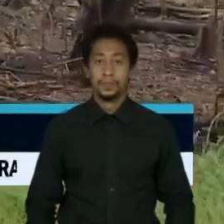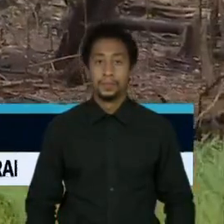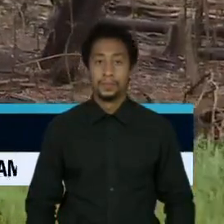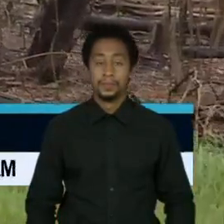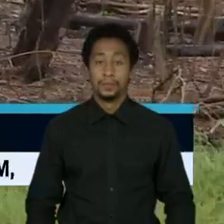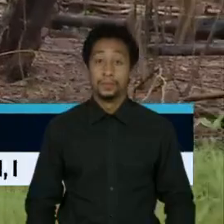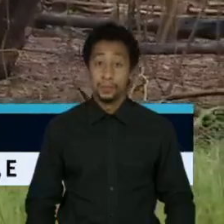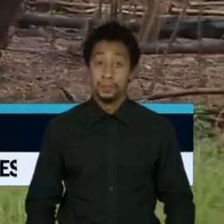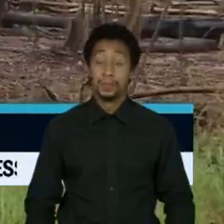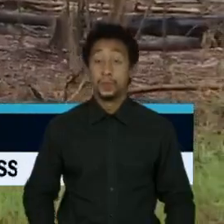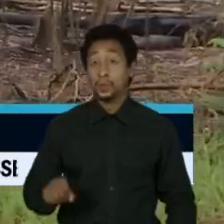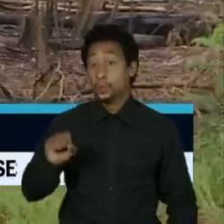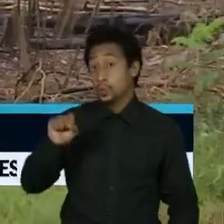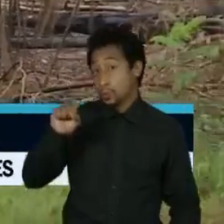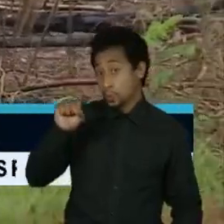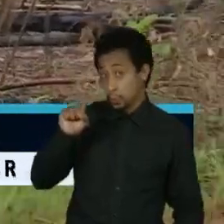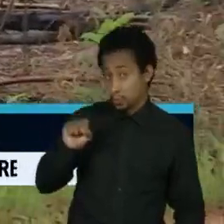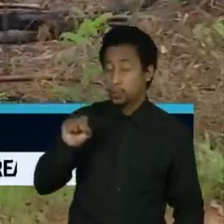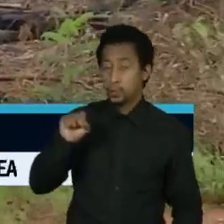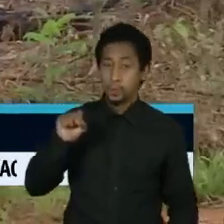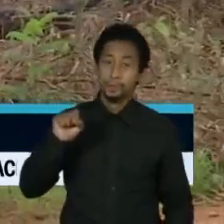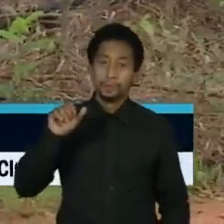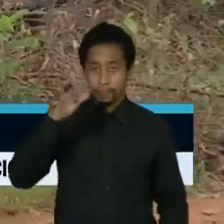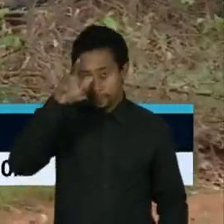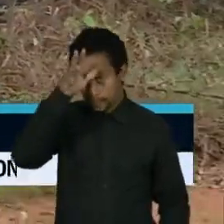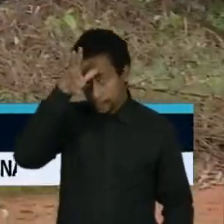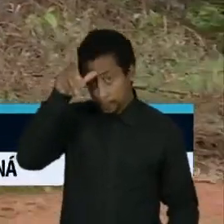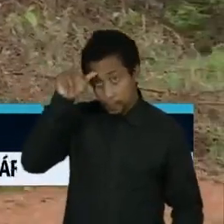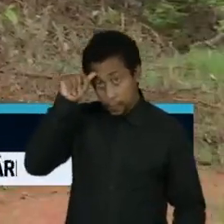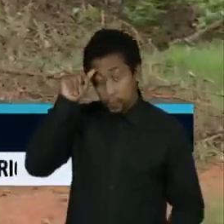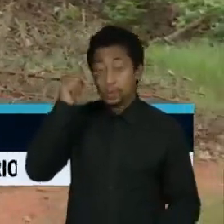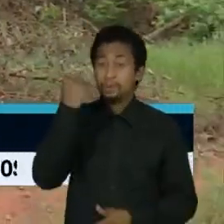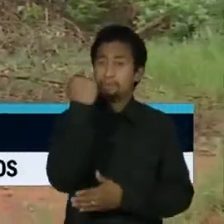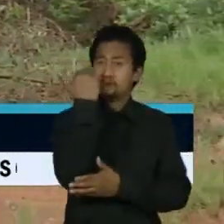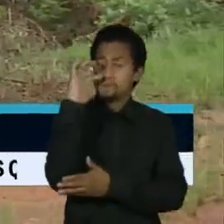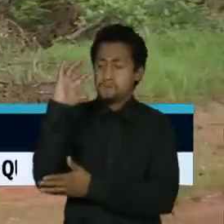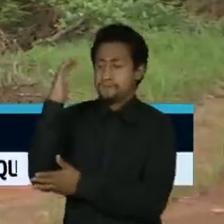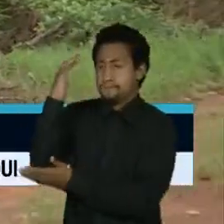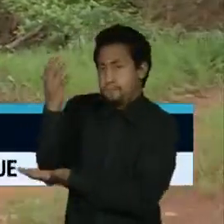No sul do Amazonas, avança a destruição da floresta.